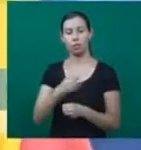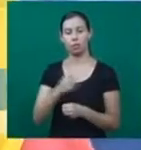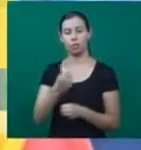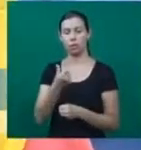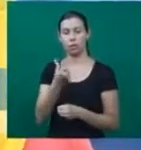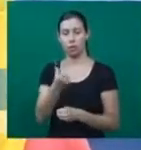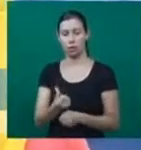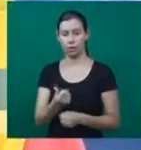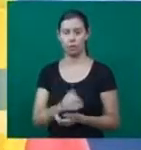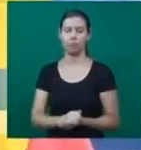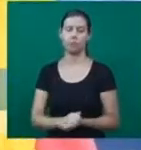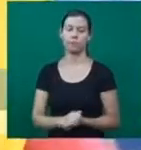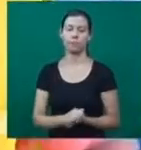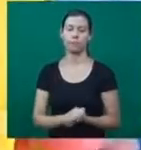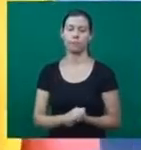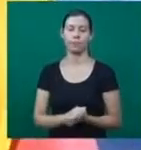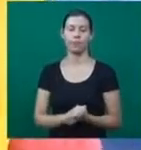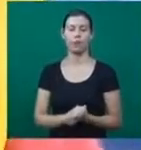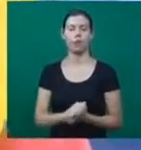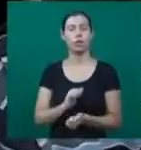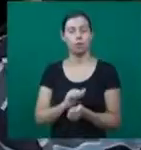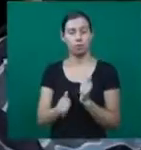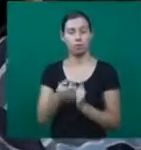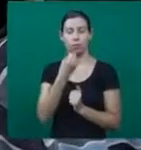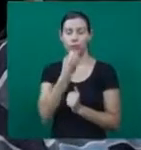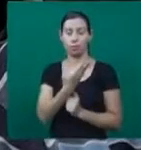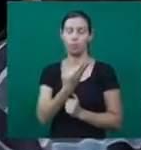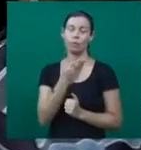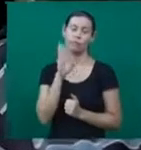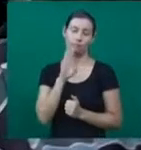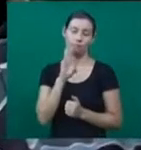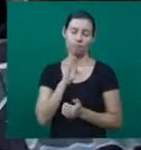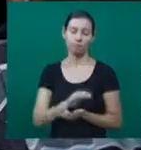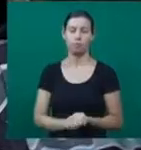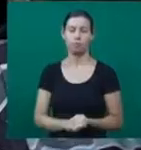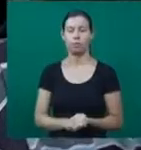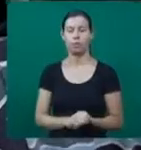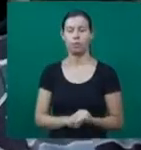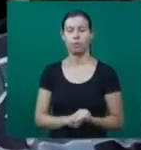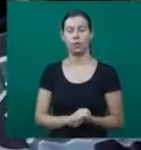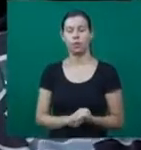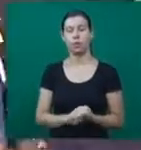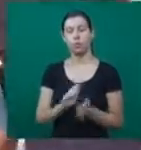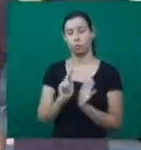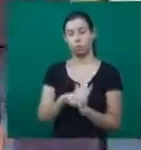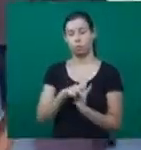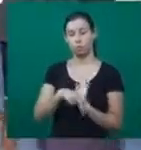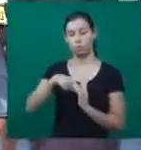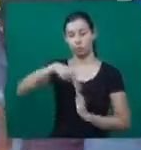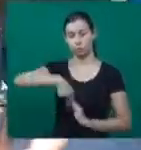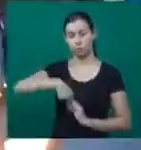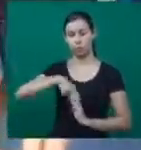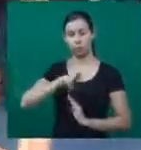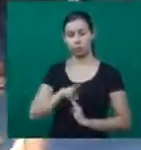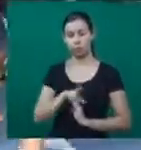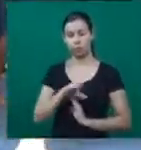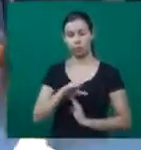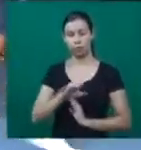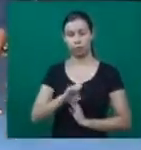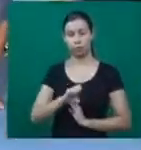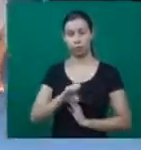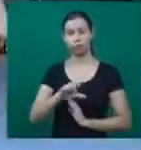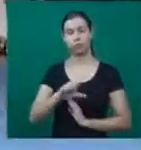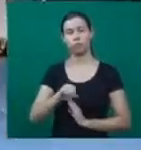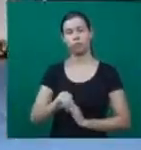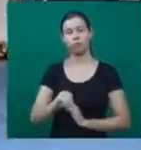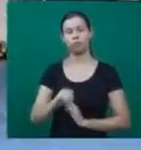muito esporte legal. Muito bom. O projeto Núcleos de Apoio Integral à Criança e ao Adolescente oferece atividades